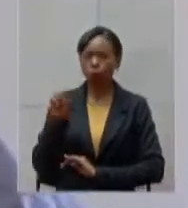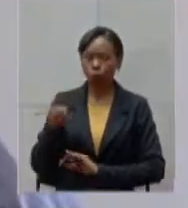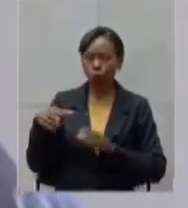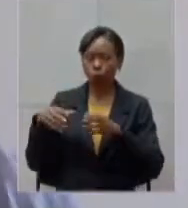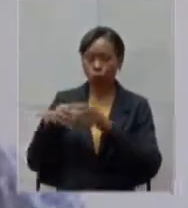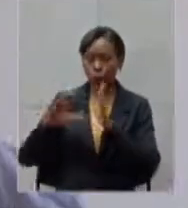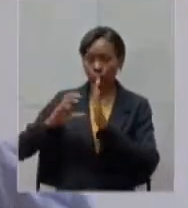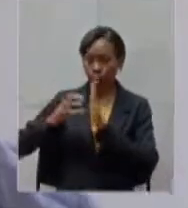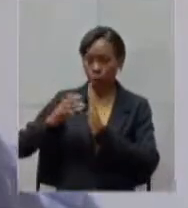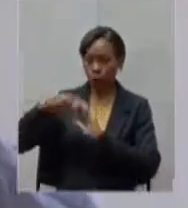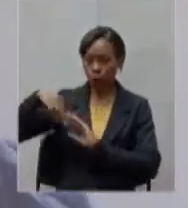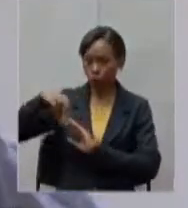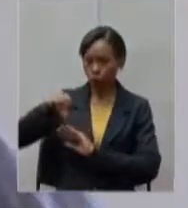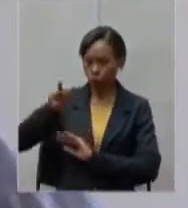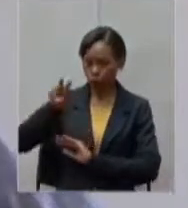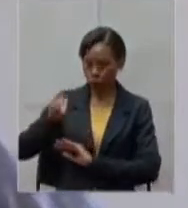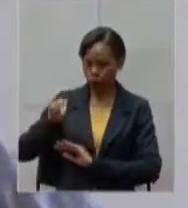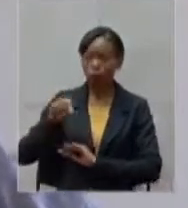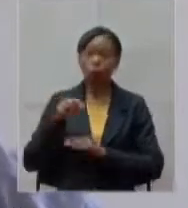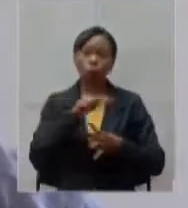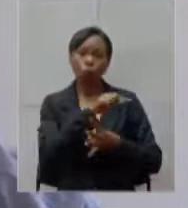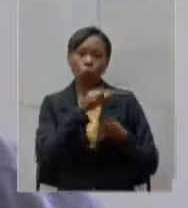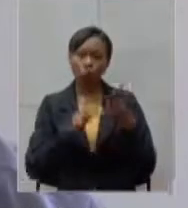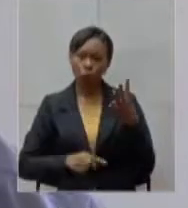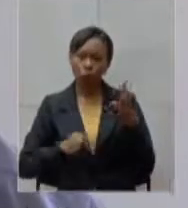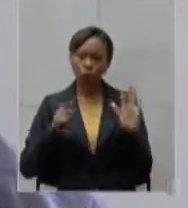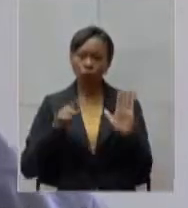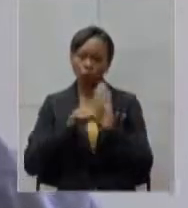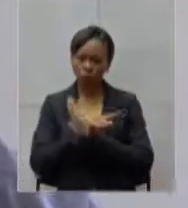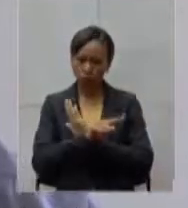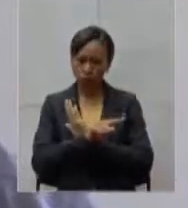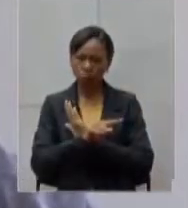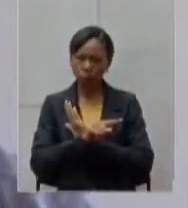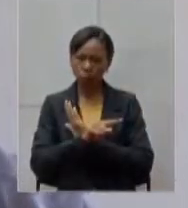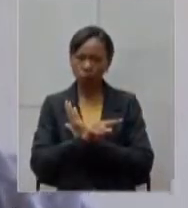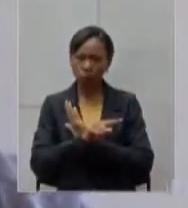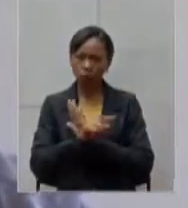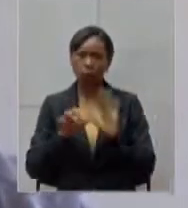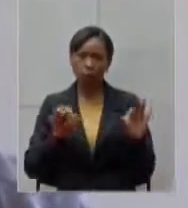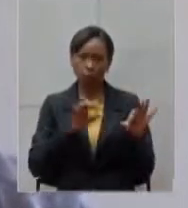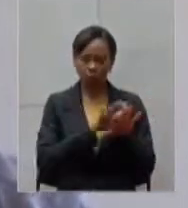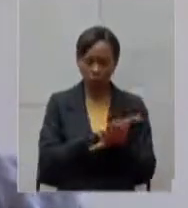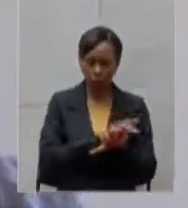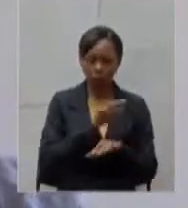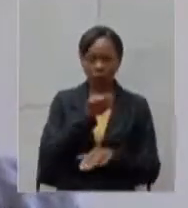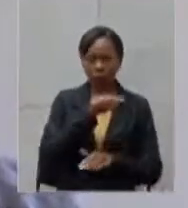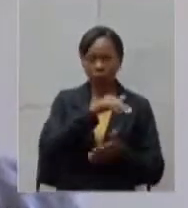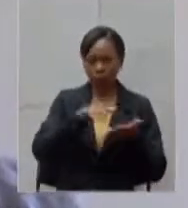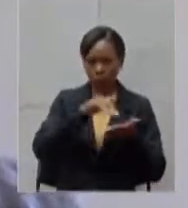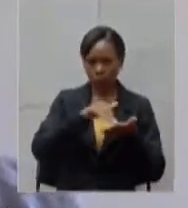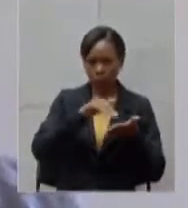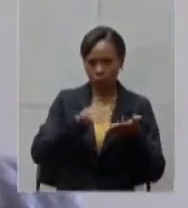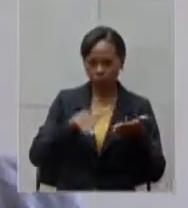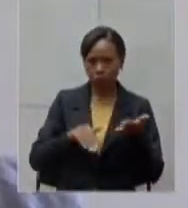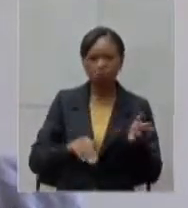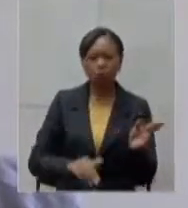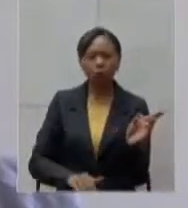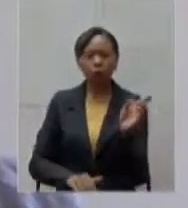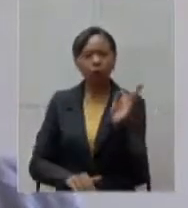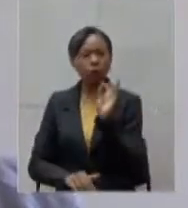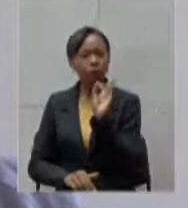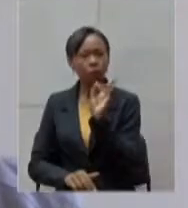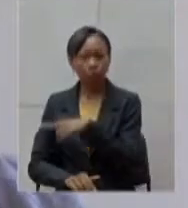são quatro perguntas eu farei as quatro e em seguida os secretários poderão